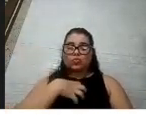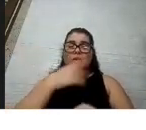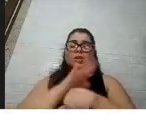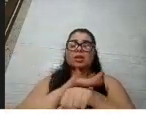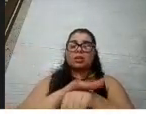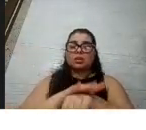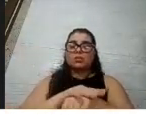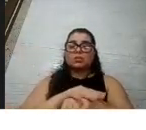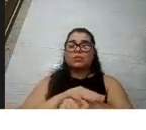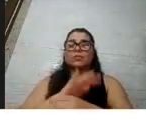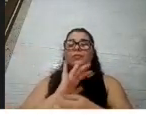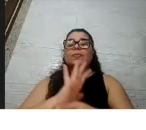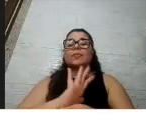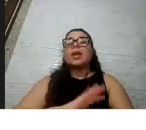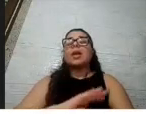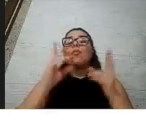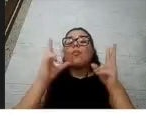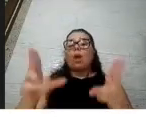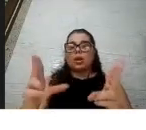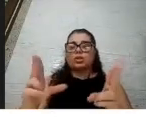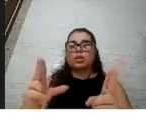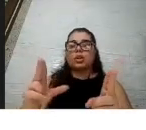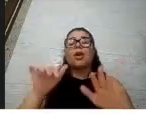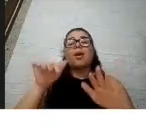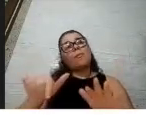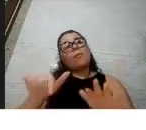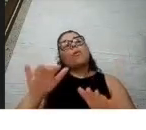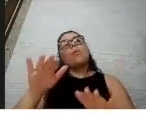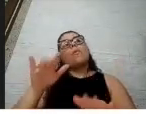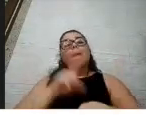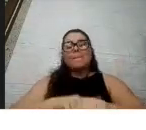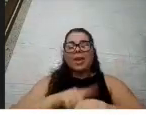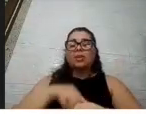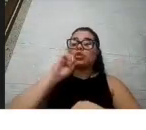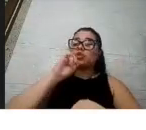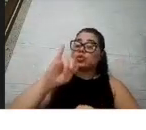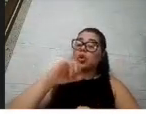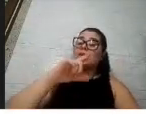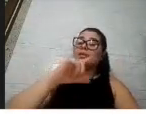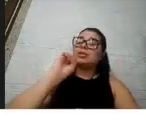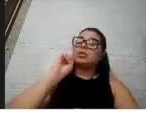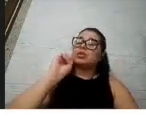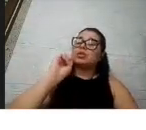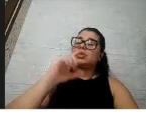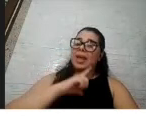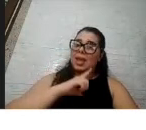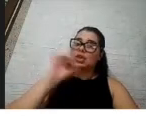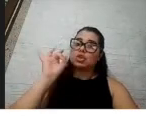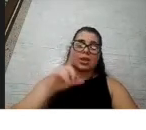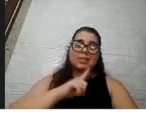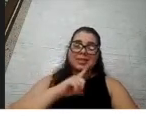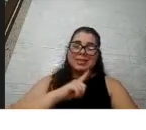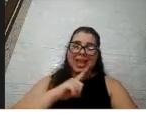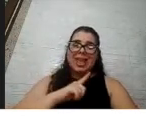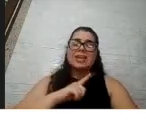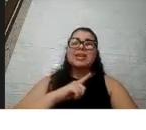dados só de pessoas hospitalizadas com Síndrome de Down e COVID-19 são as mesmas da população geral, se esses sintomas